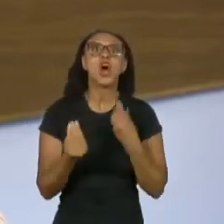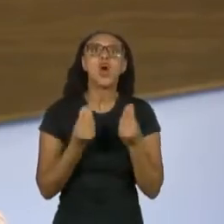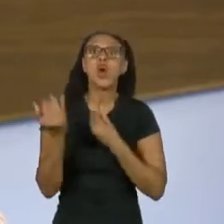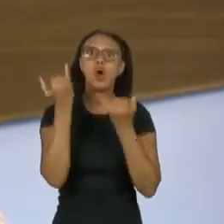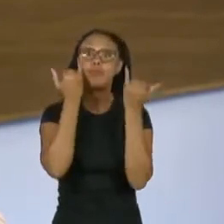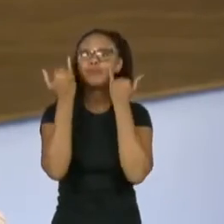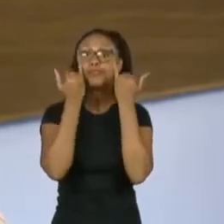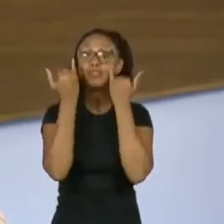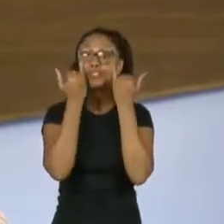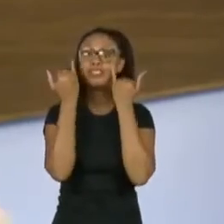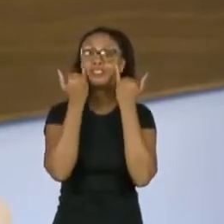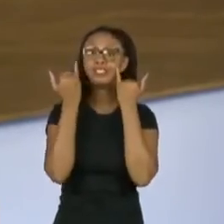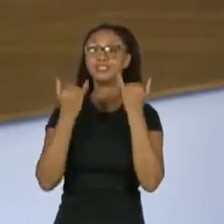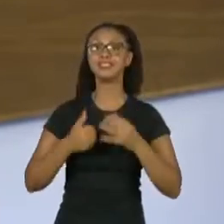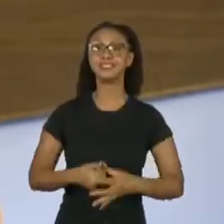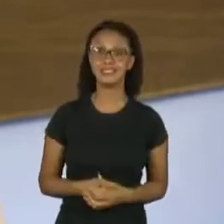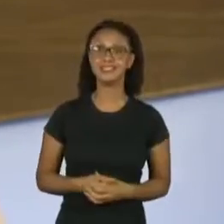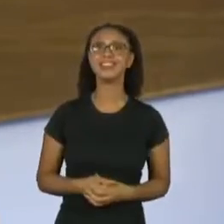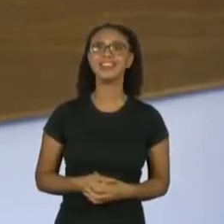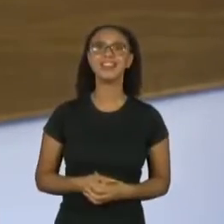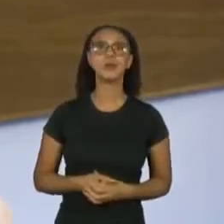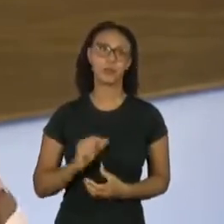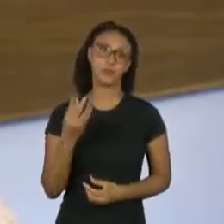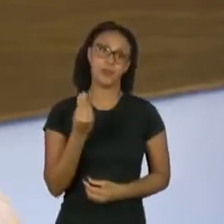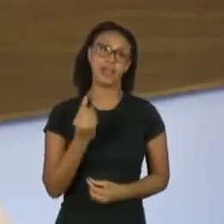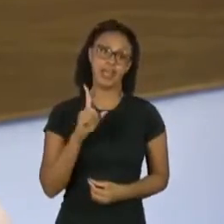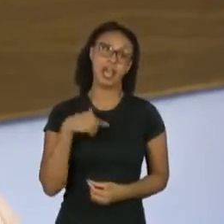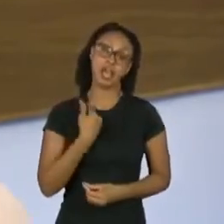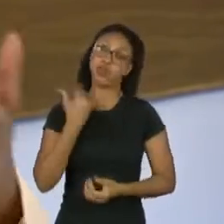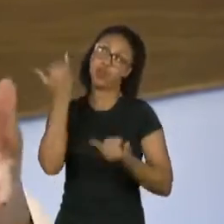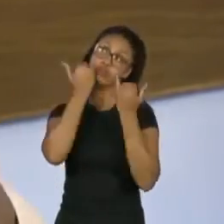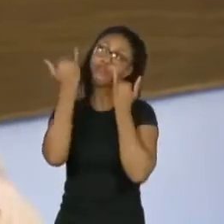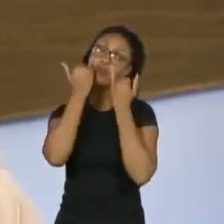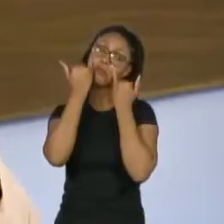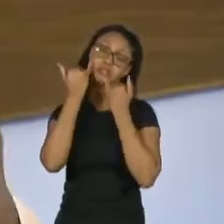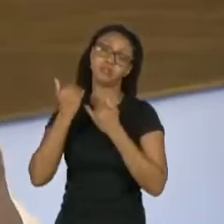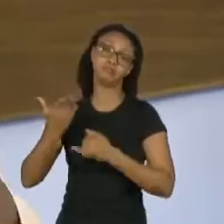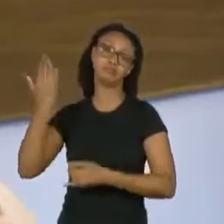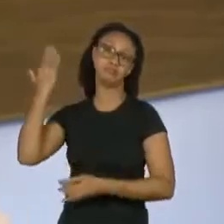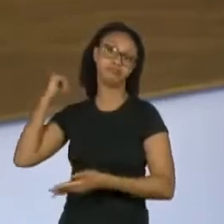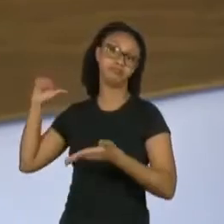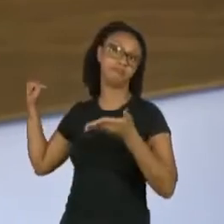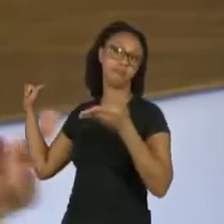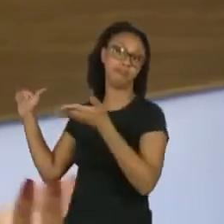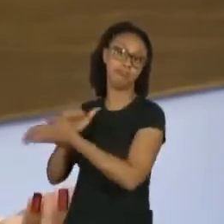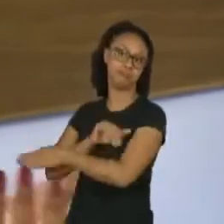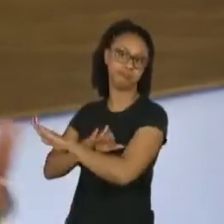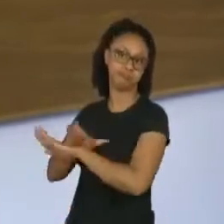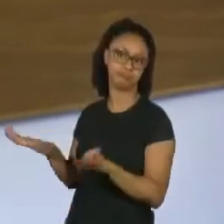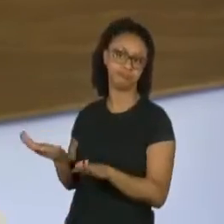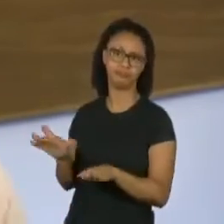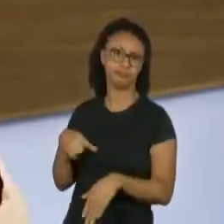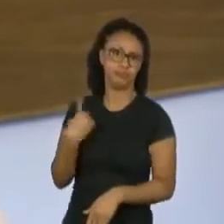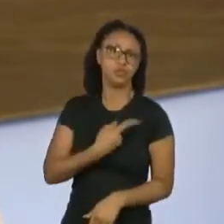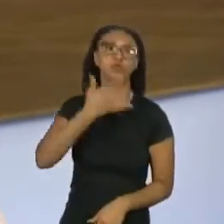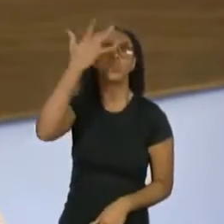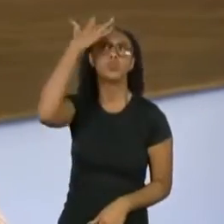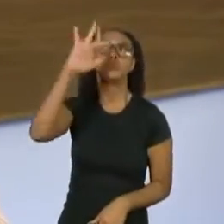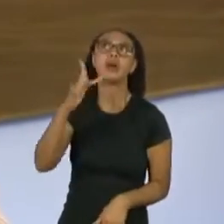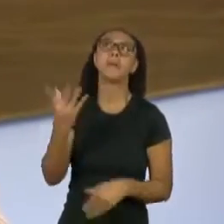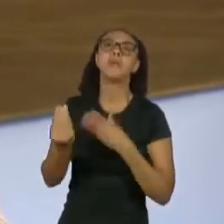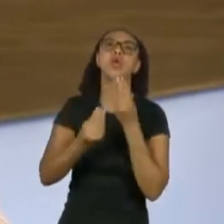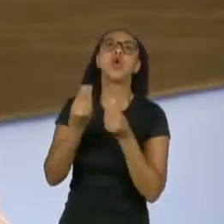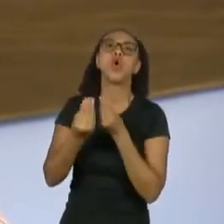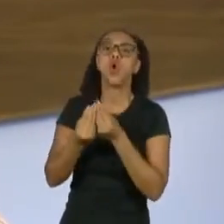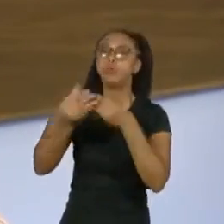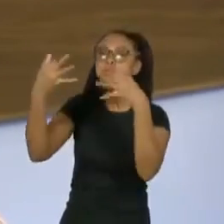informações? Não, porque as nossas informações foram apagadas, silenciadas e a gente não tem um direcionamento